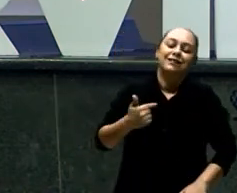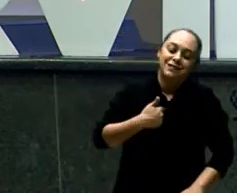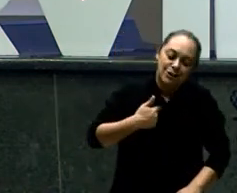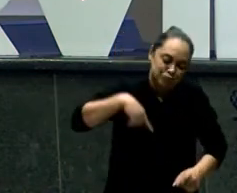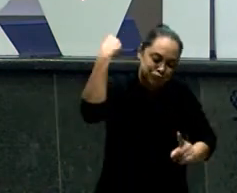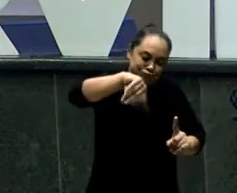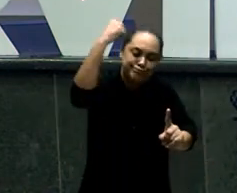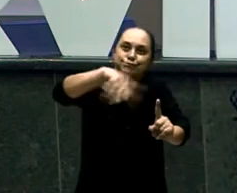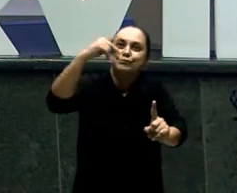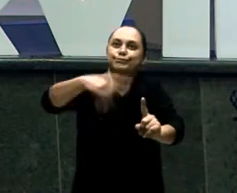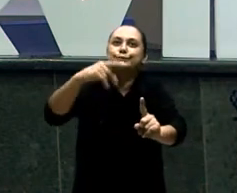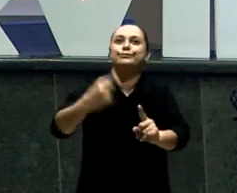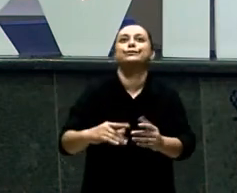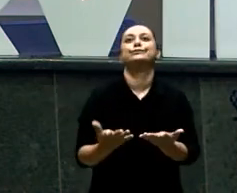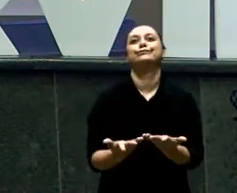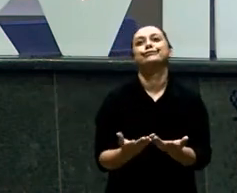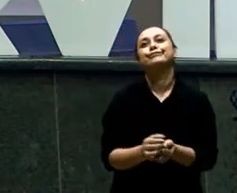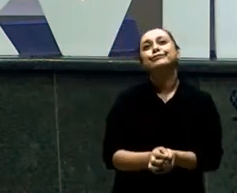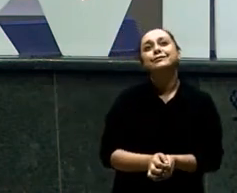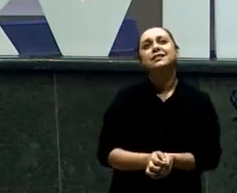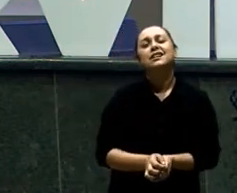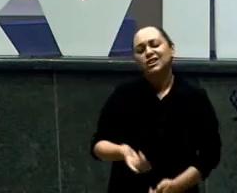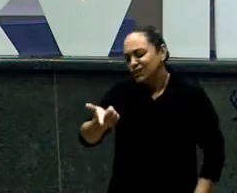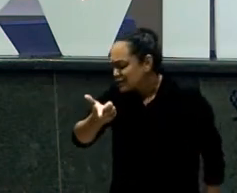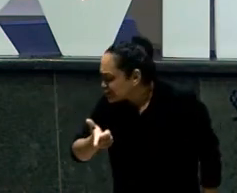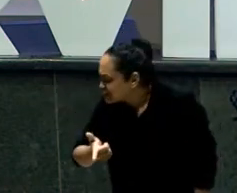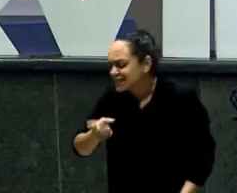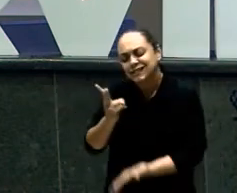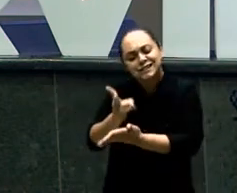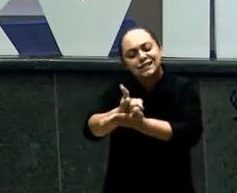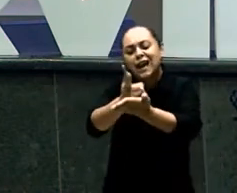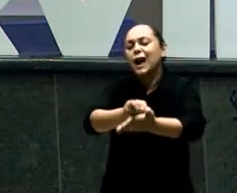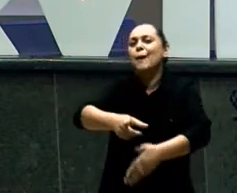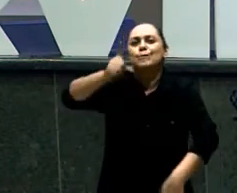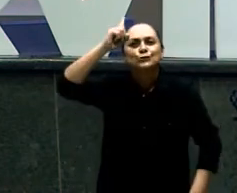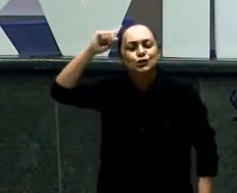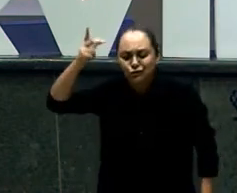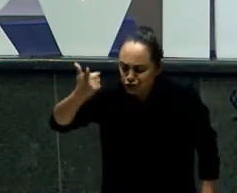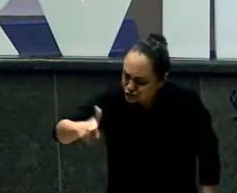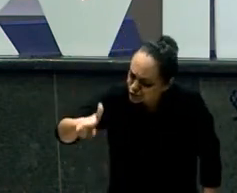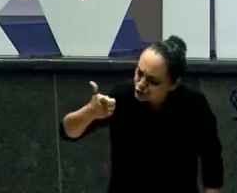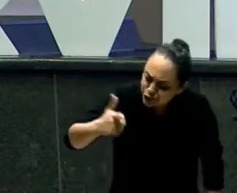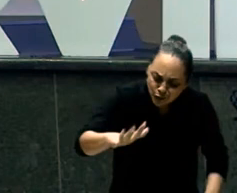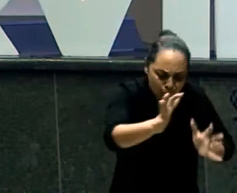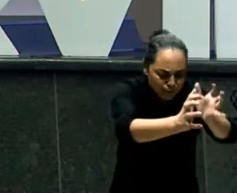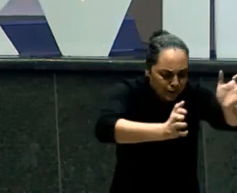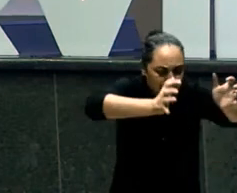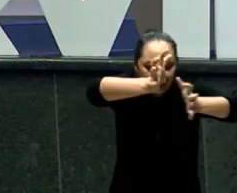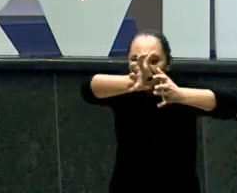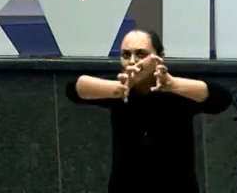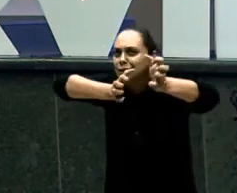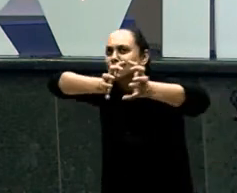Aí no outro dia De novo Quando eu saí Adivinha Naquele dia